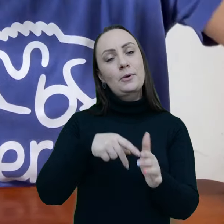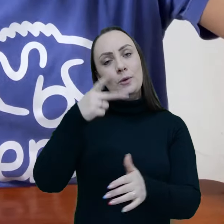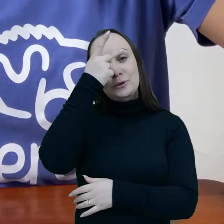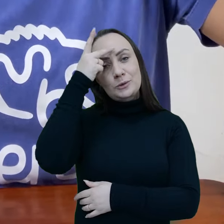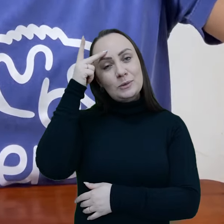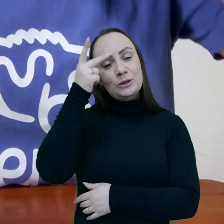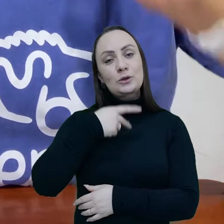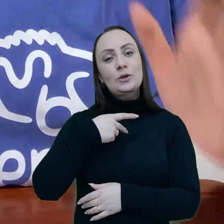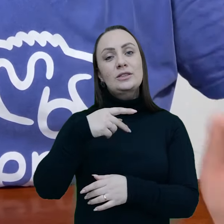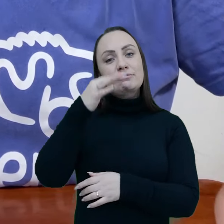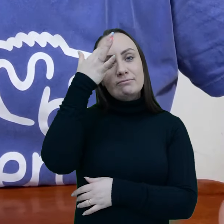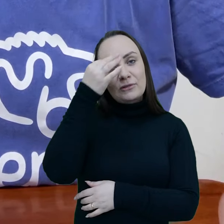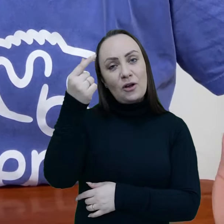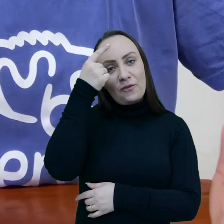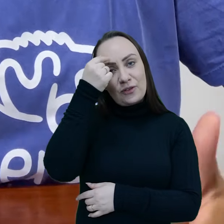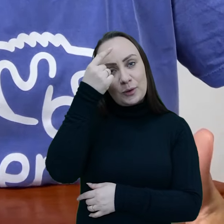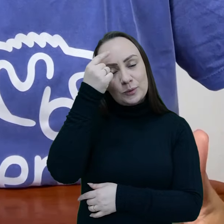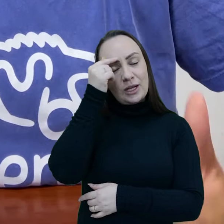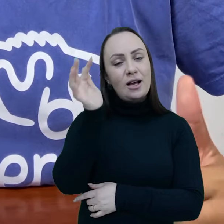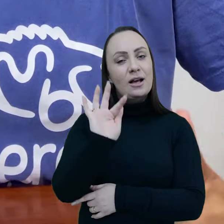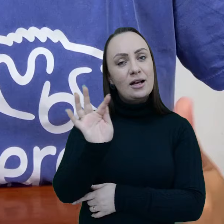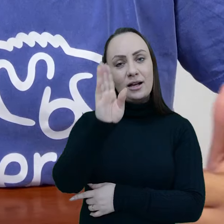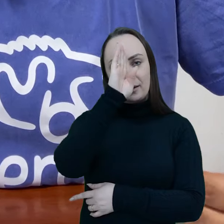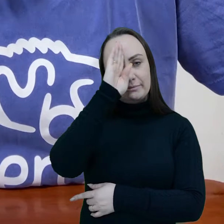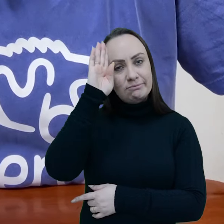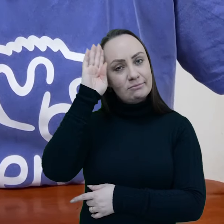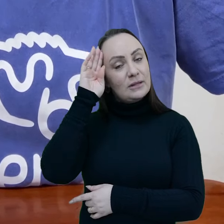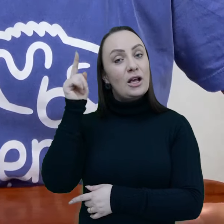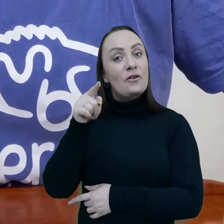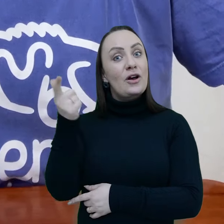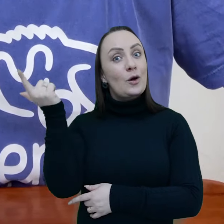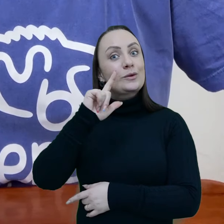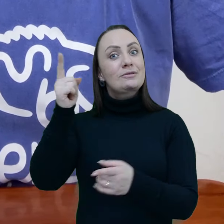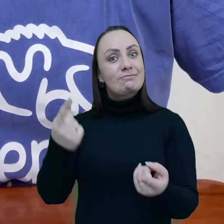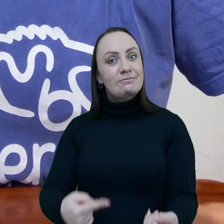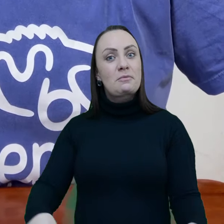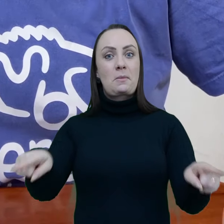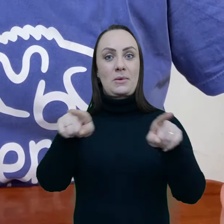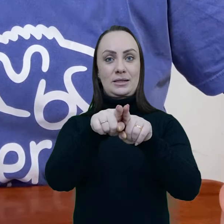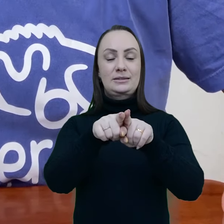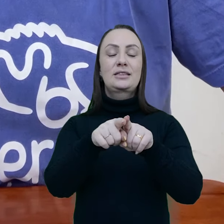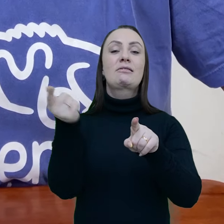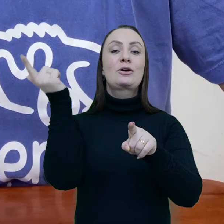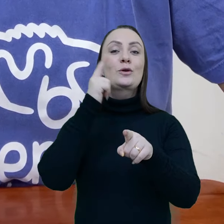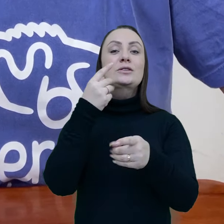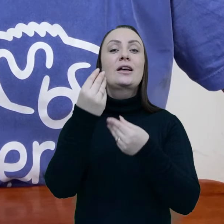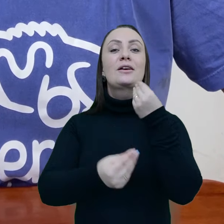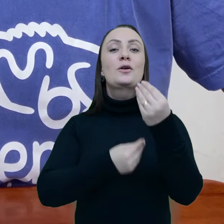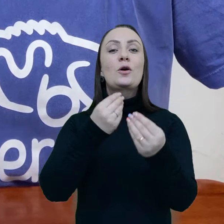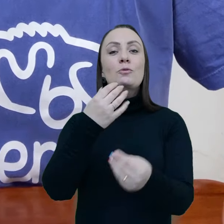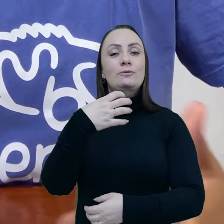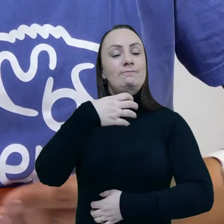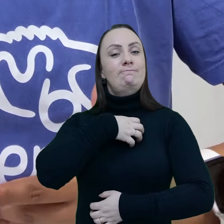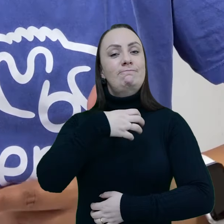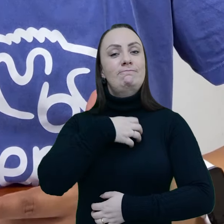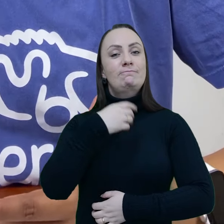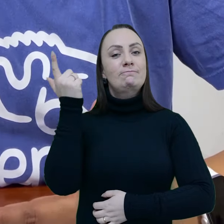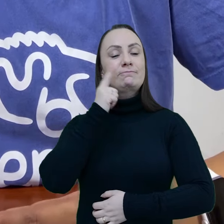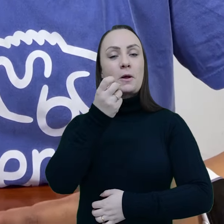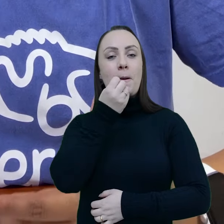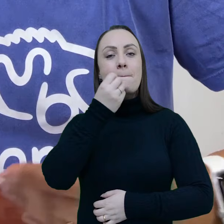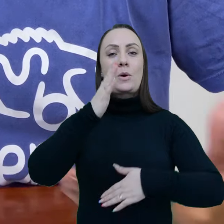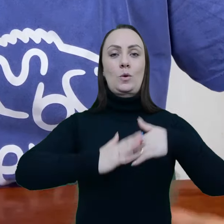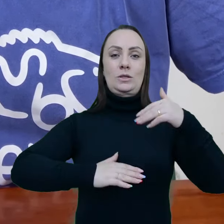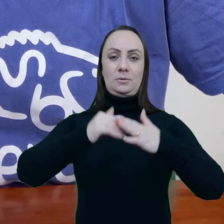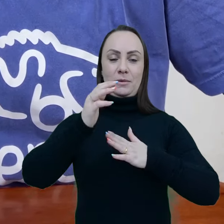aproximar essas pessoas da academia e, acima de tudo, torná-las parceiras para que a gente consiga encontrar uma